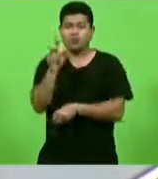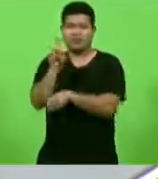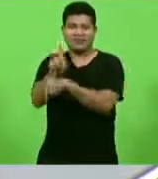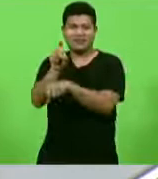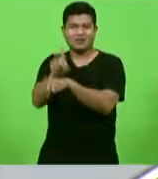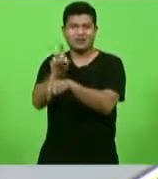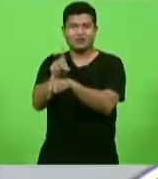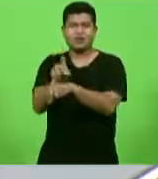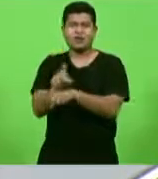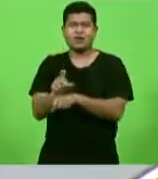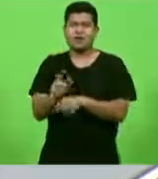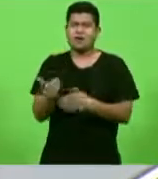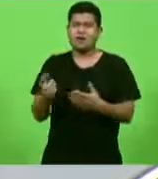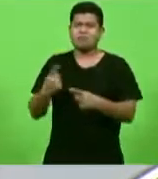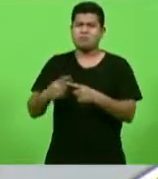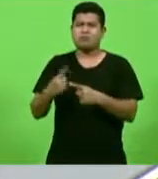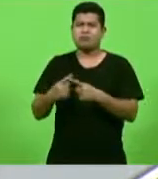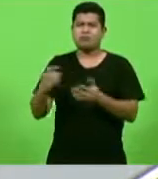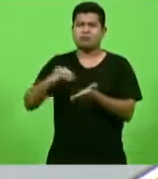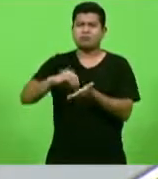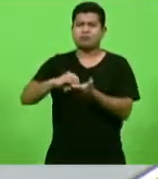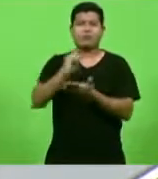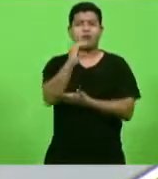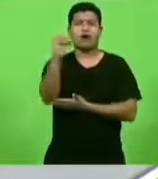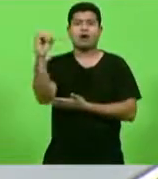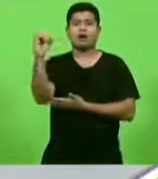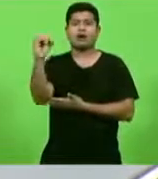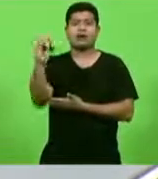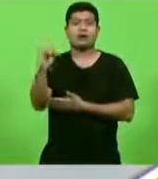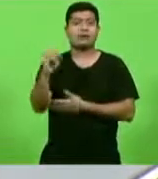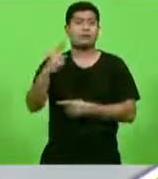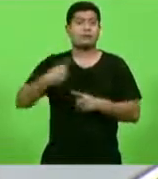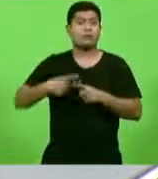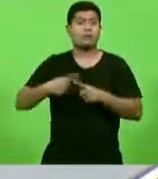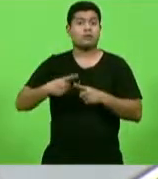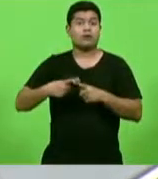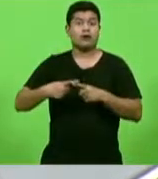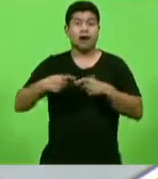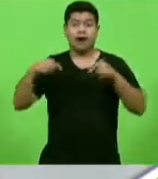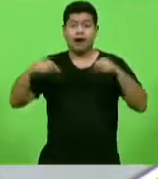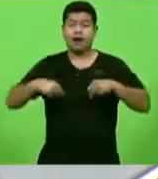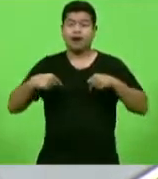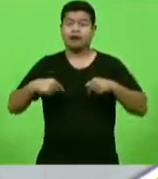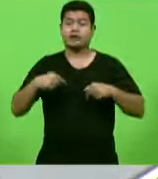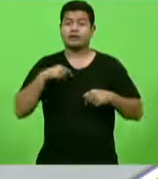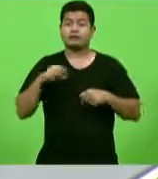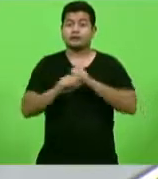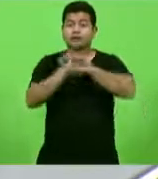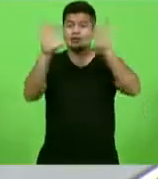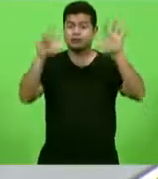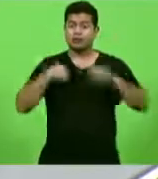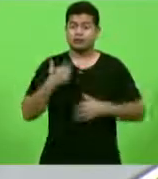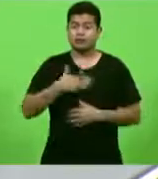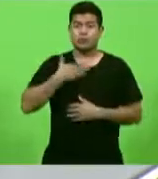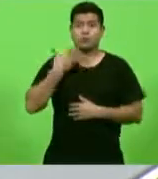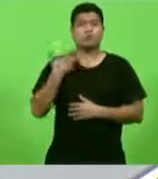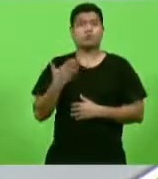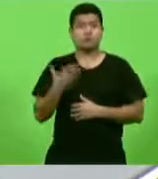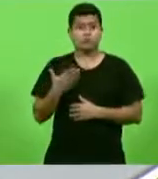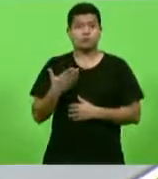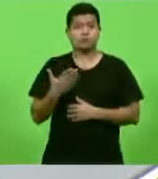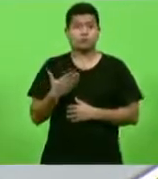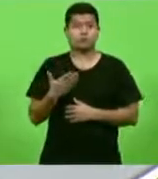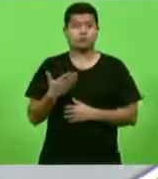Por que que não tem o Oeste aqui, deputado Berlanda? Porque aqui tem uma revelação que eu fiquei muito surpresa. Inclusive